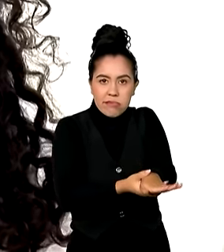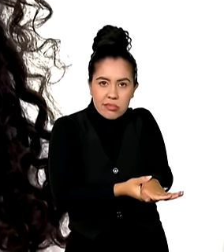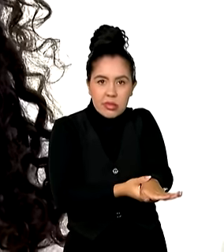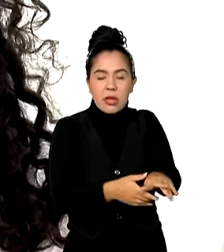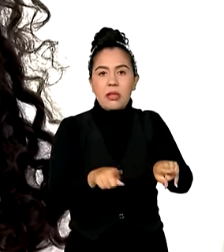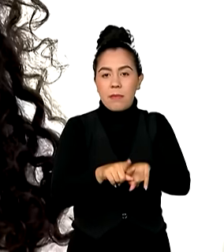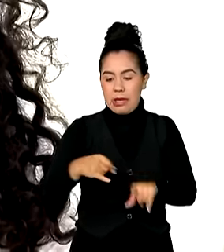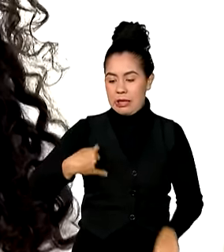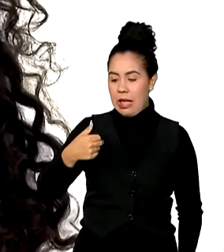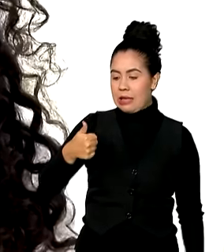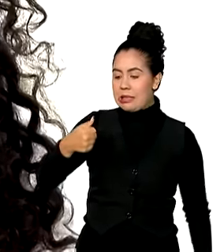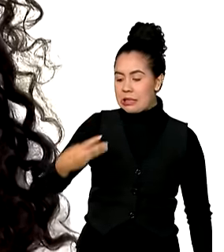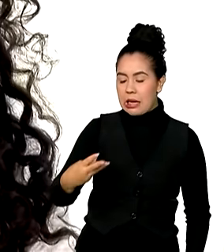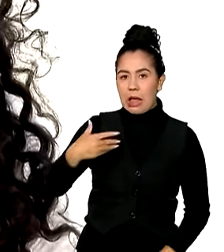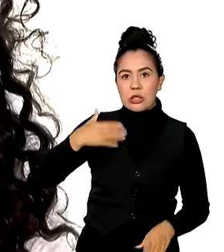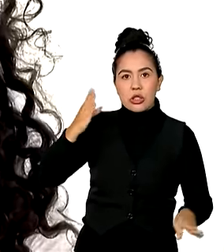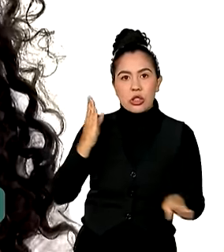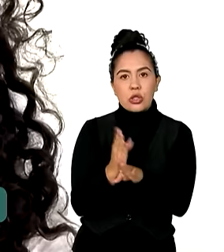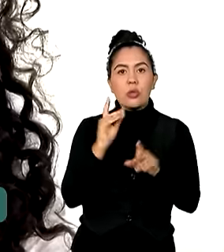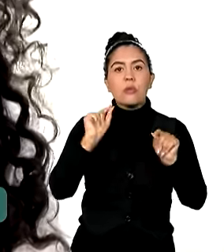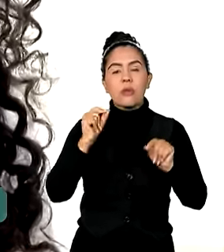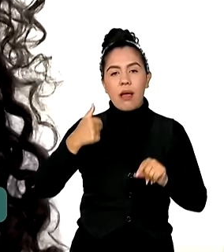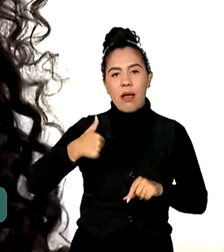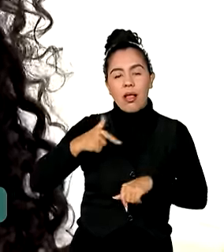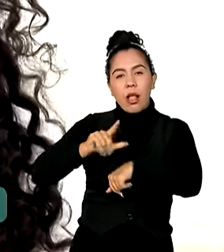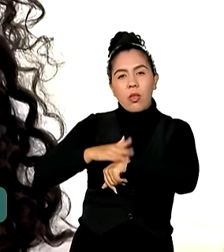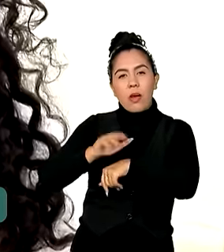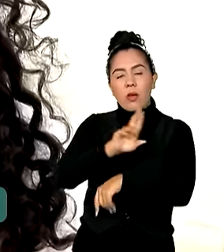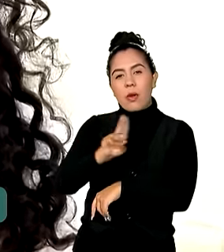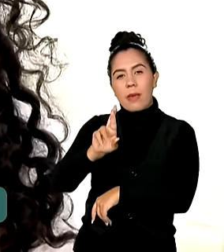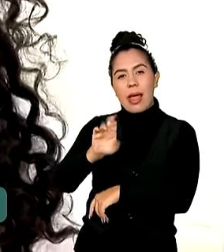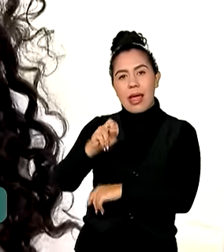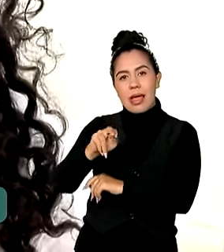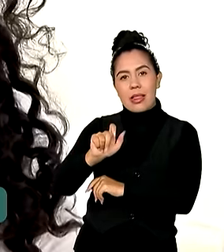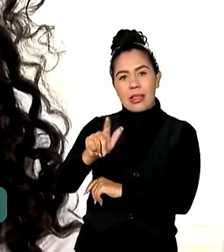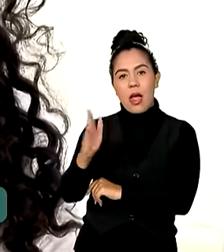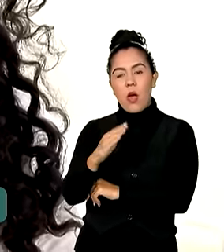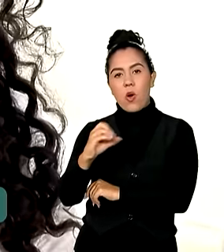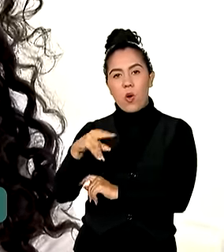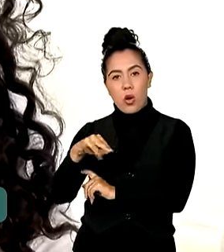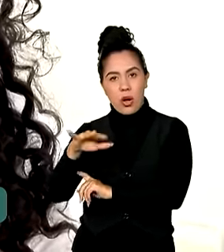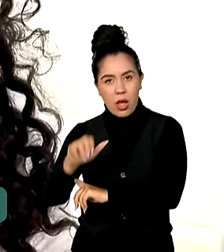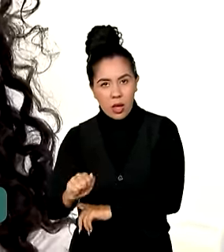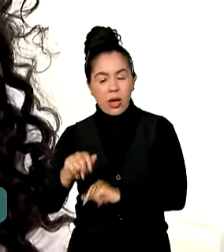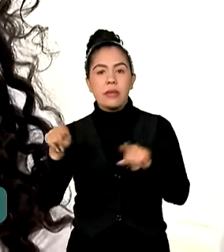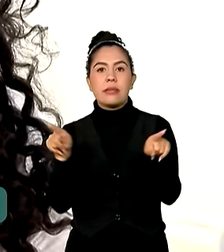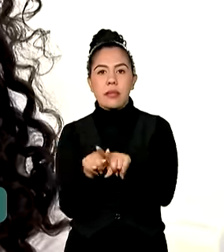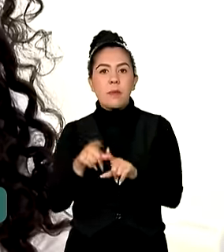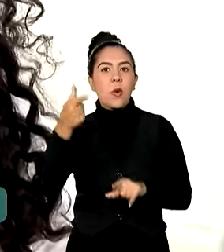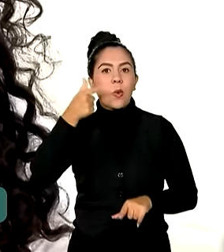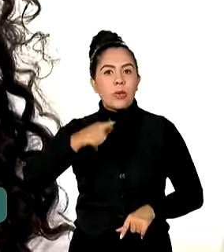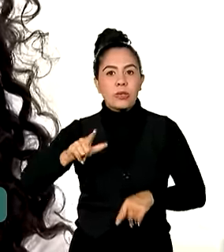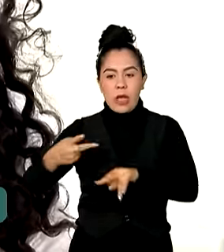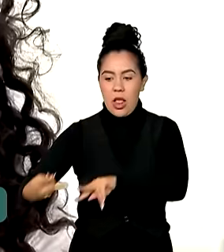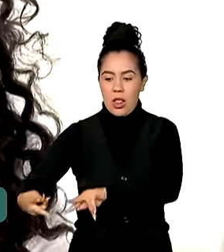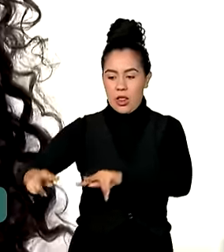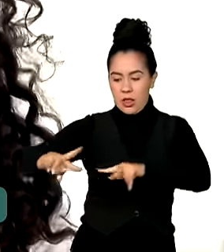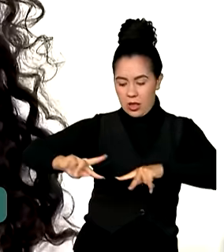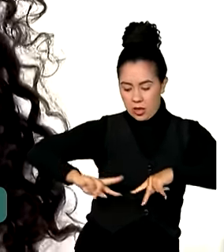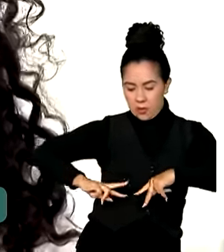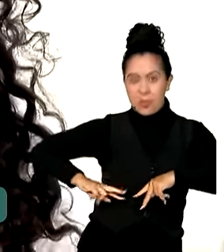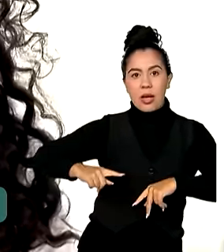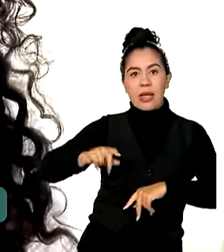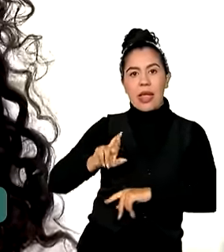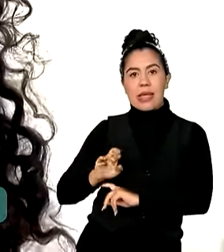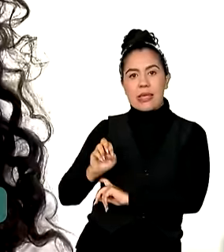eu fui diagnosticada renal crônica aqui também. Depois de um ano e meio, eu recebi o órgão de um... Eu recebi o rim, um